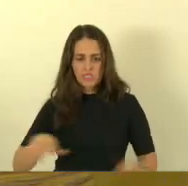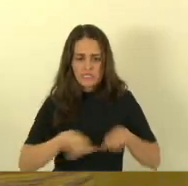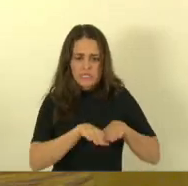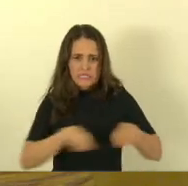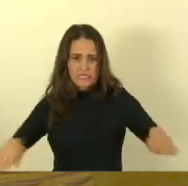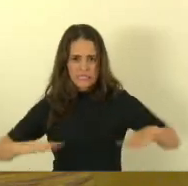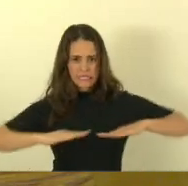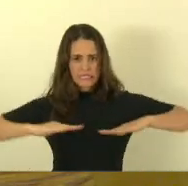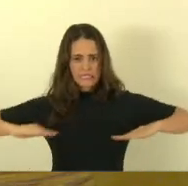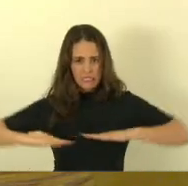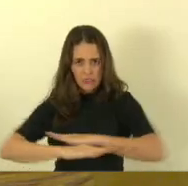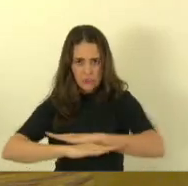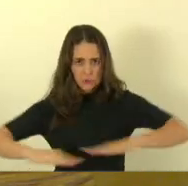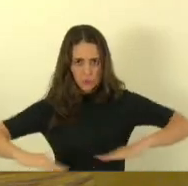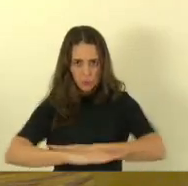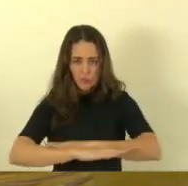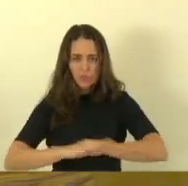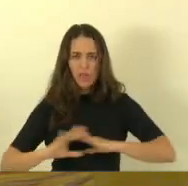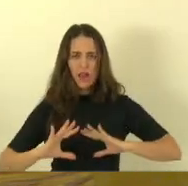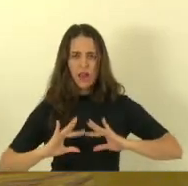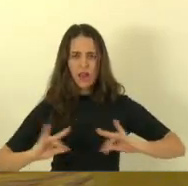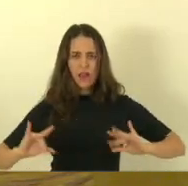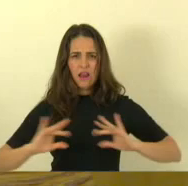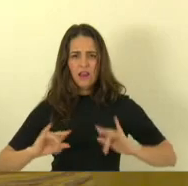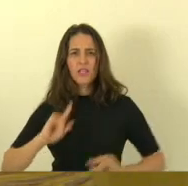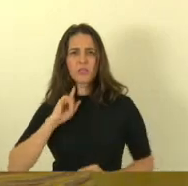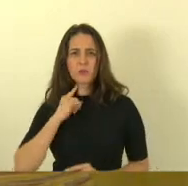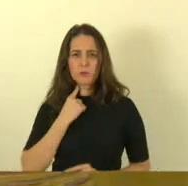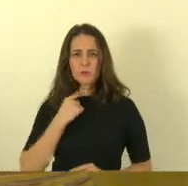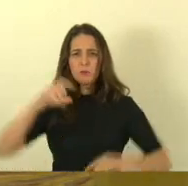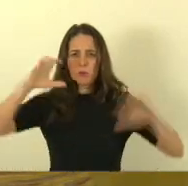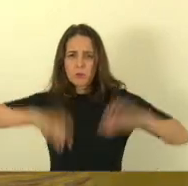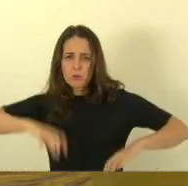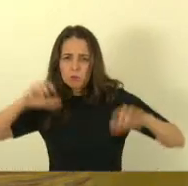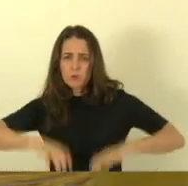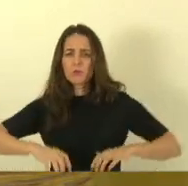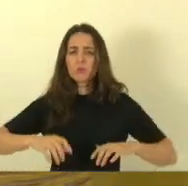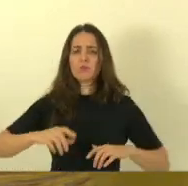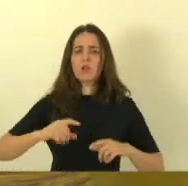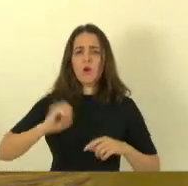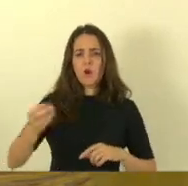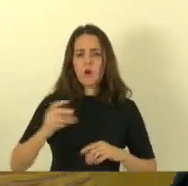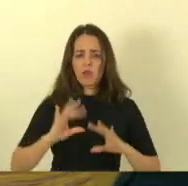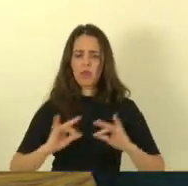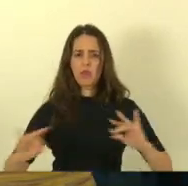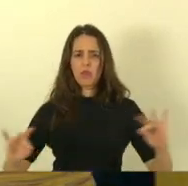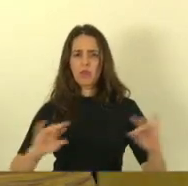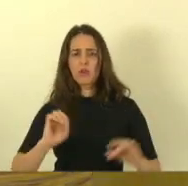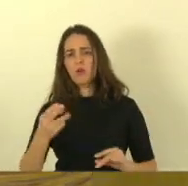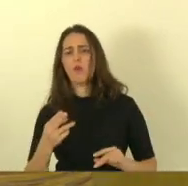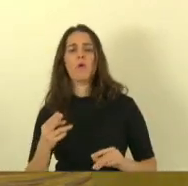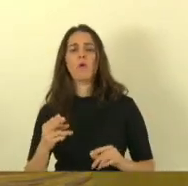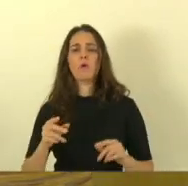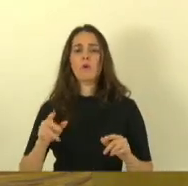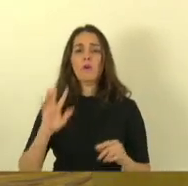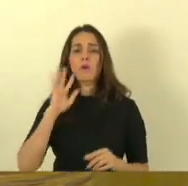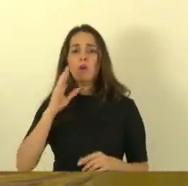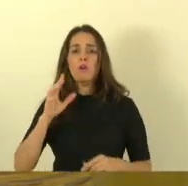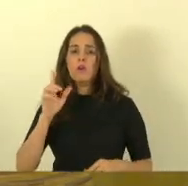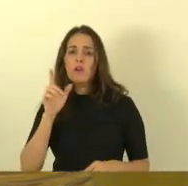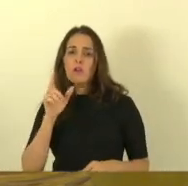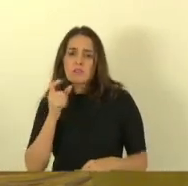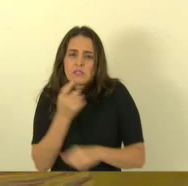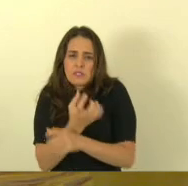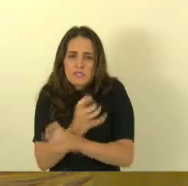fica impossível transitar. Quando não chove, está seco. É poeira na casa das pessoas. E agora, essa obra vai iniciar